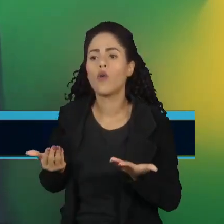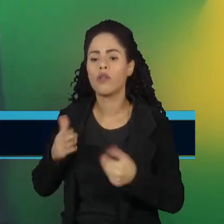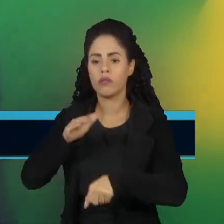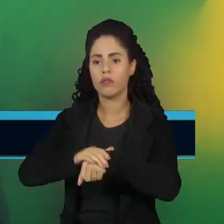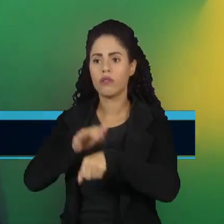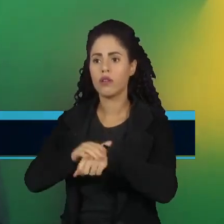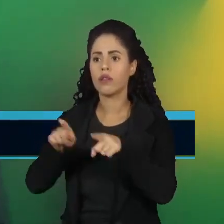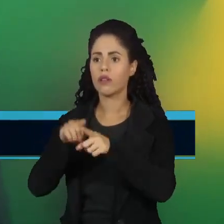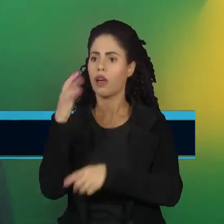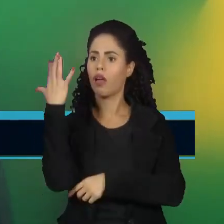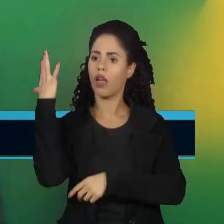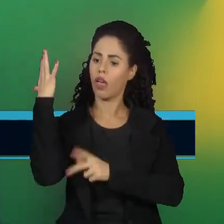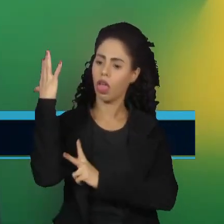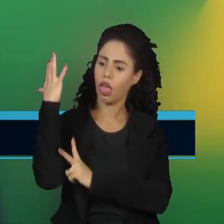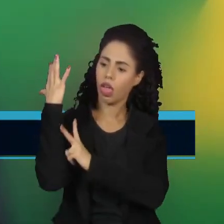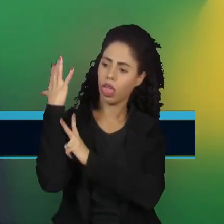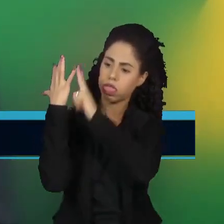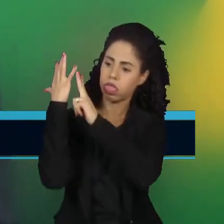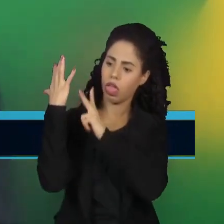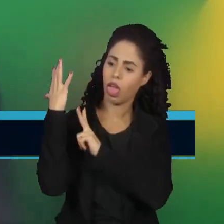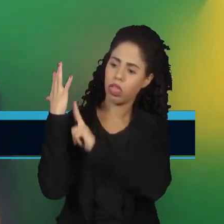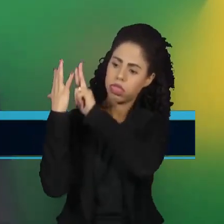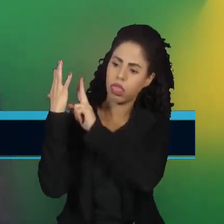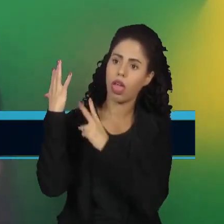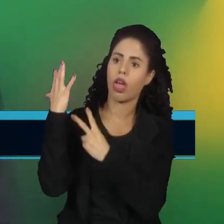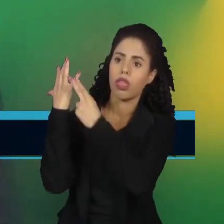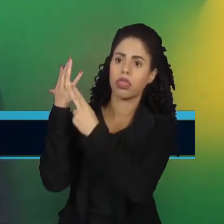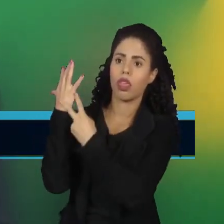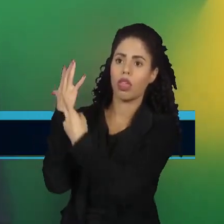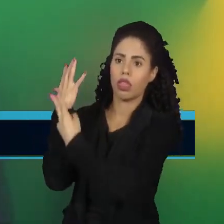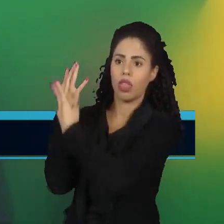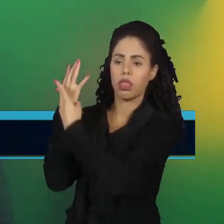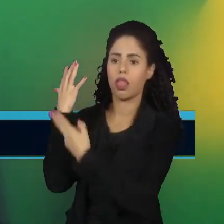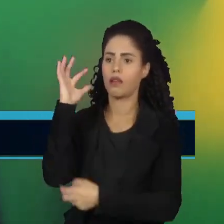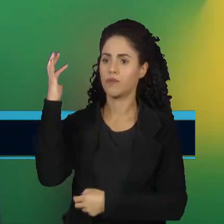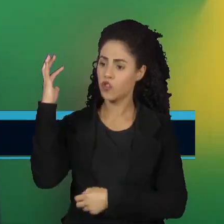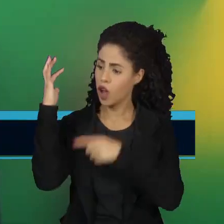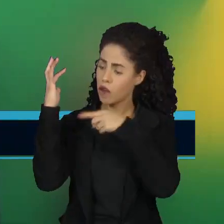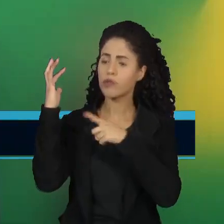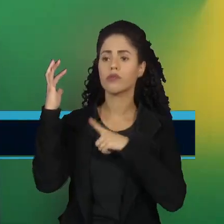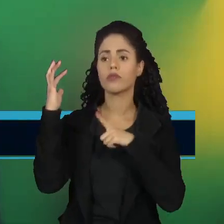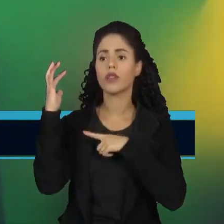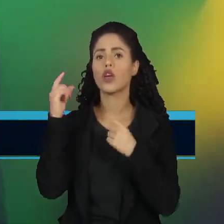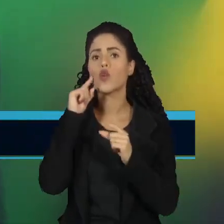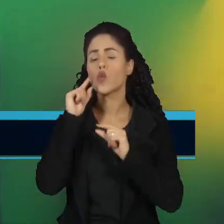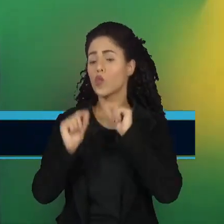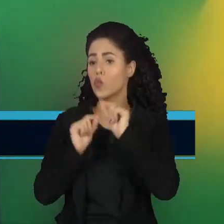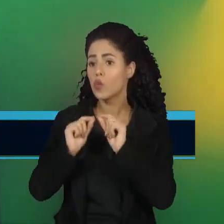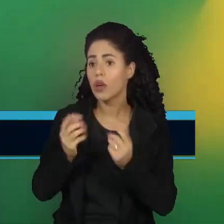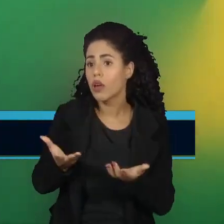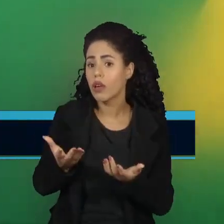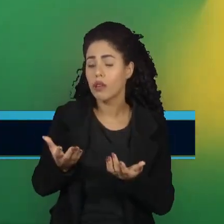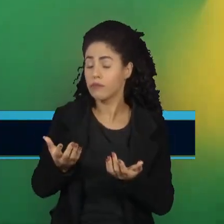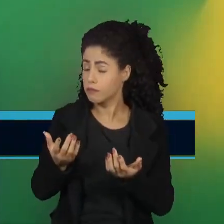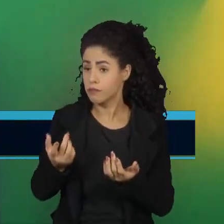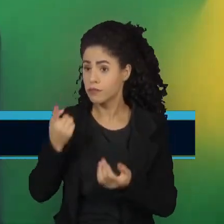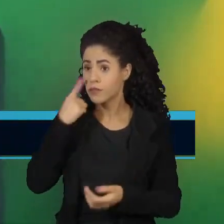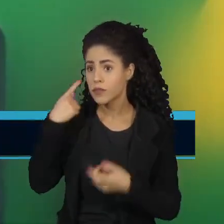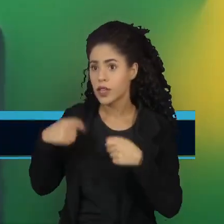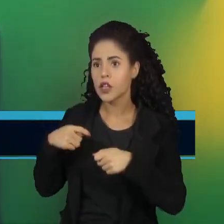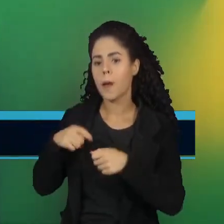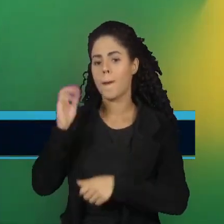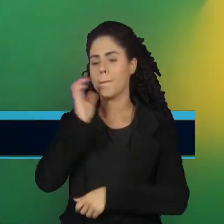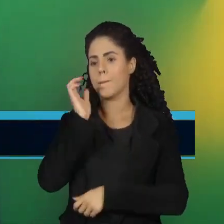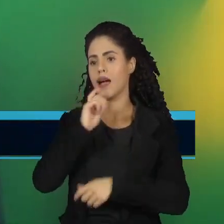podas, como manda a lei, podas de árvores, com a periodicidade que se